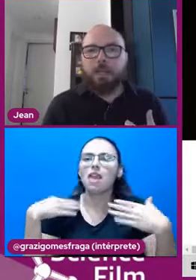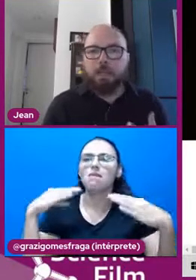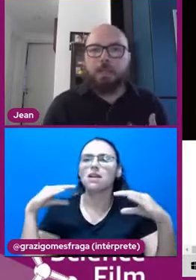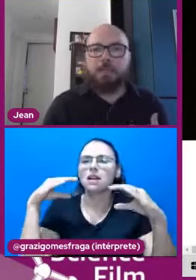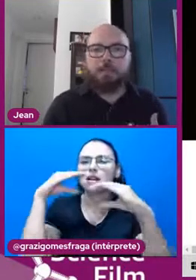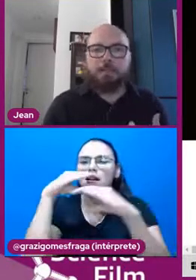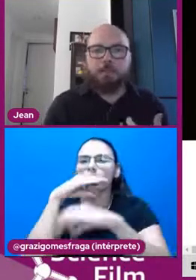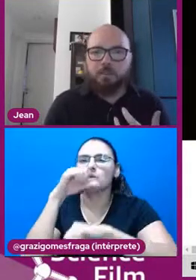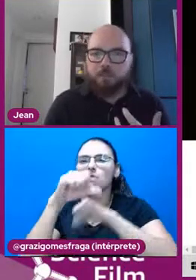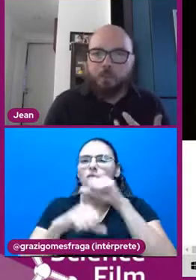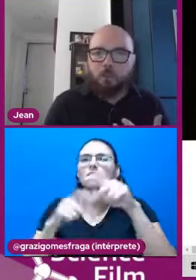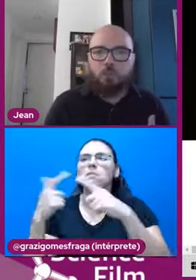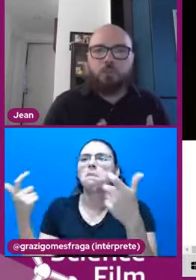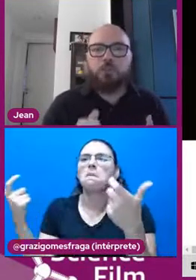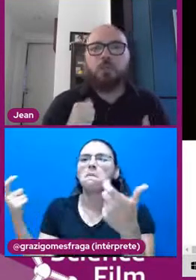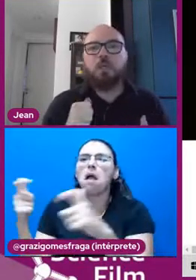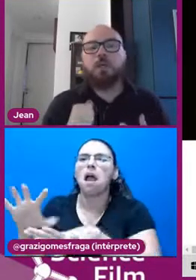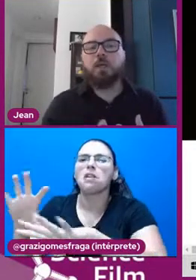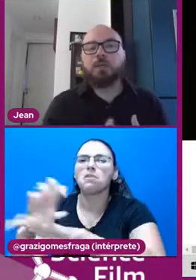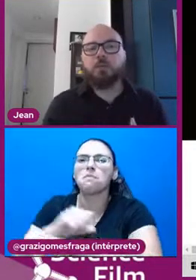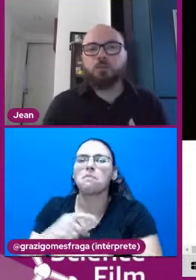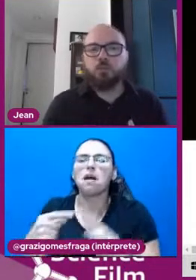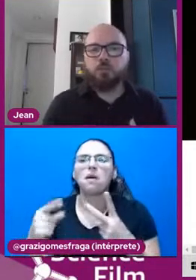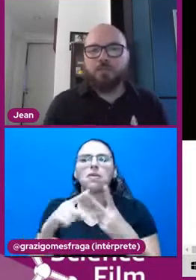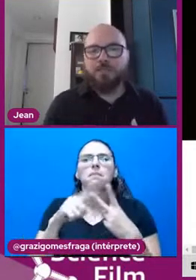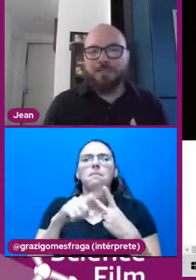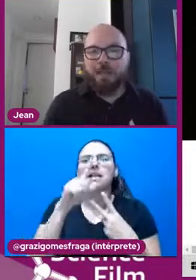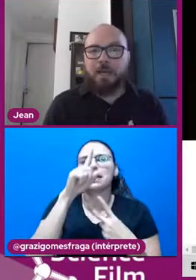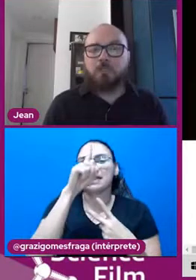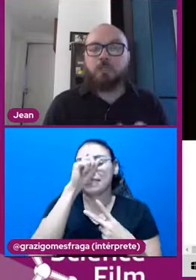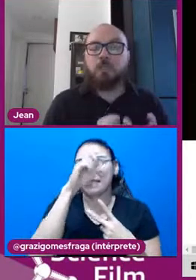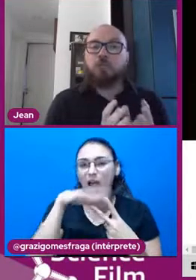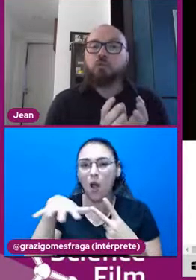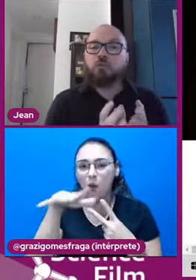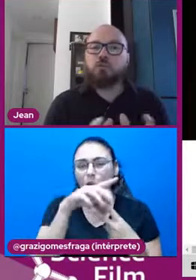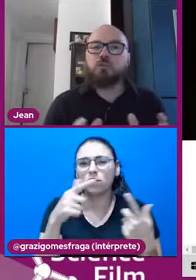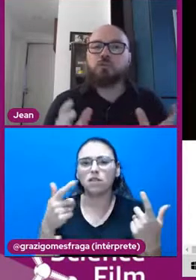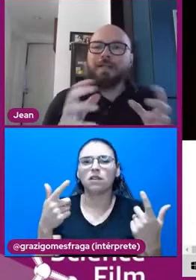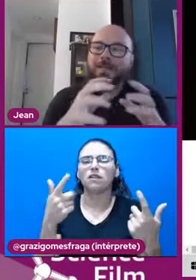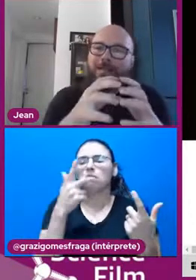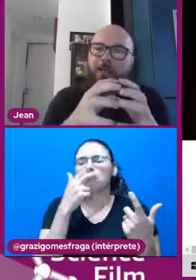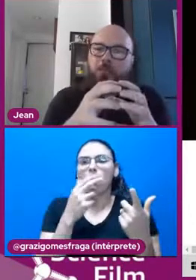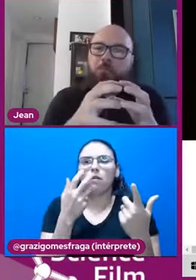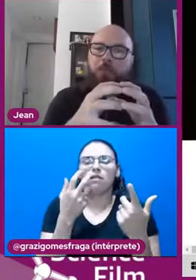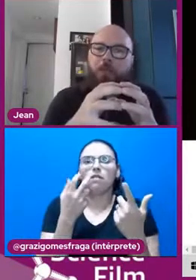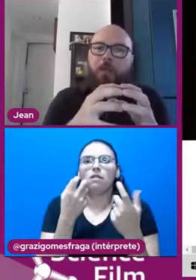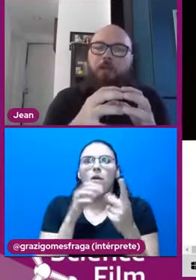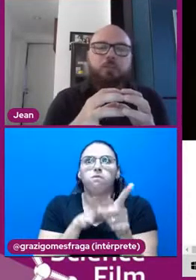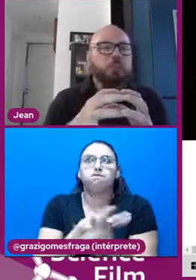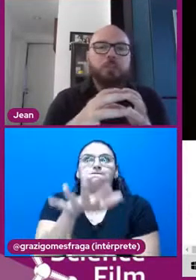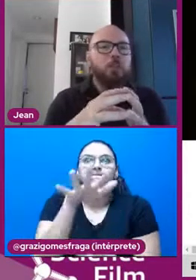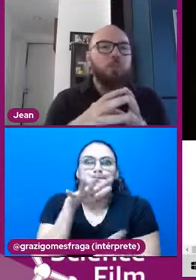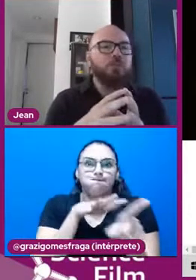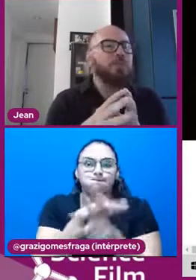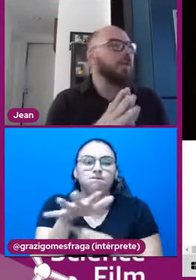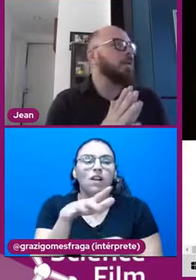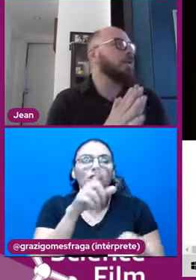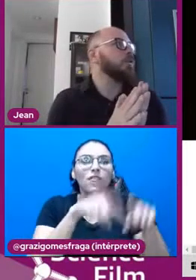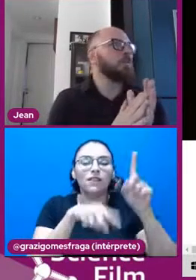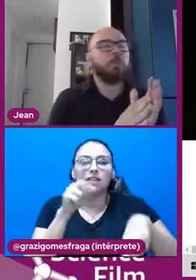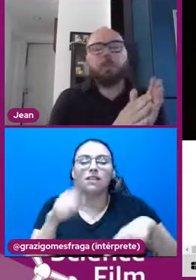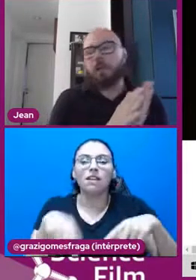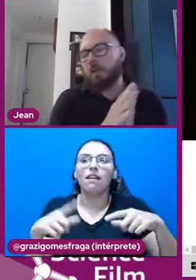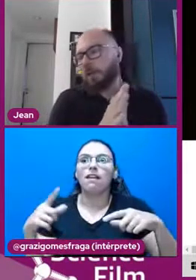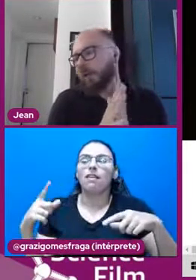a sobrecarga em sistemas de saúde, as questões de diversidade, tudo isso está ligado, né? A gente não consegue,